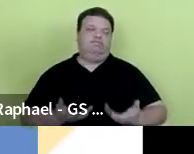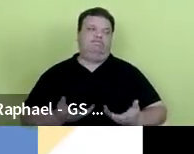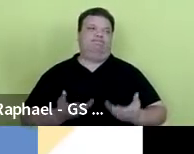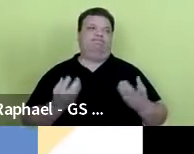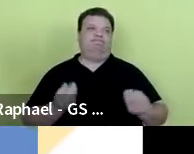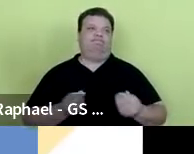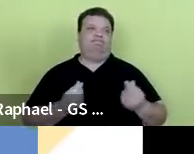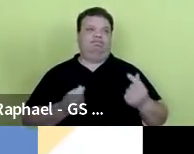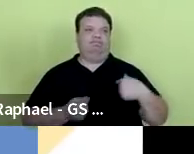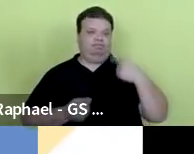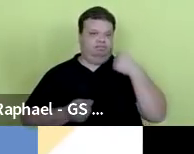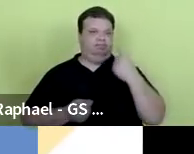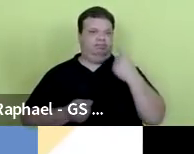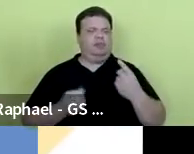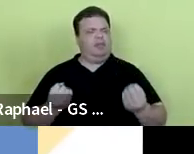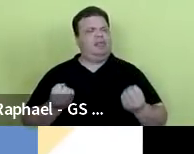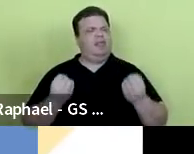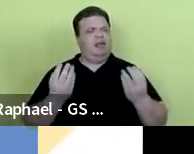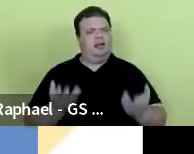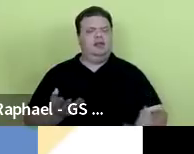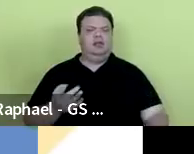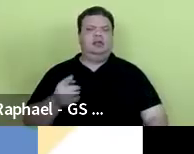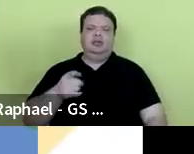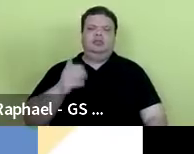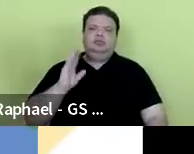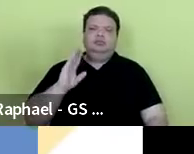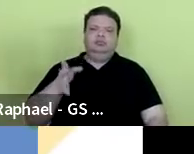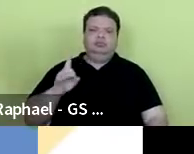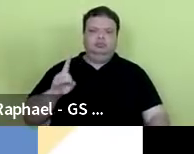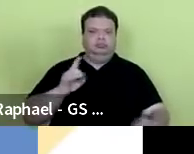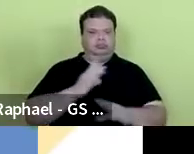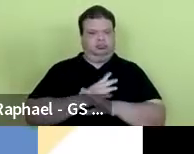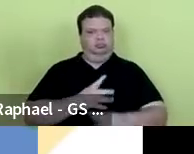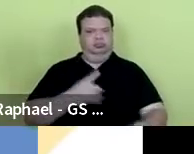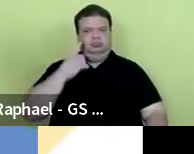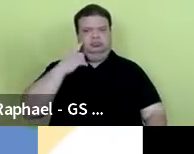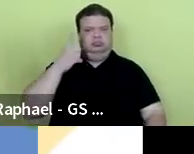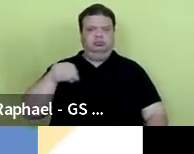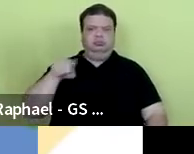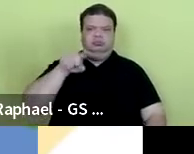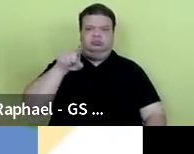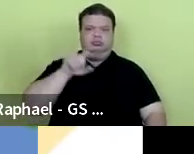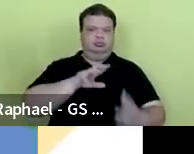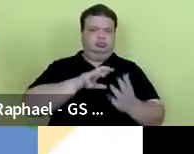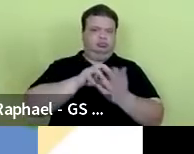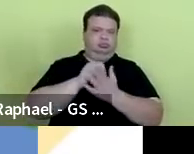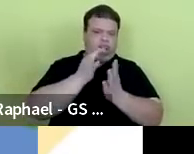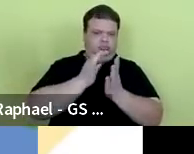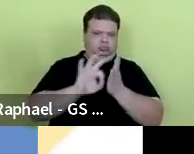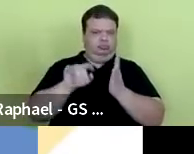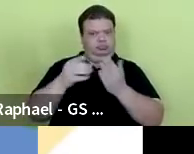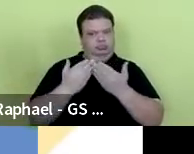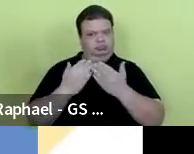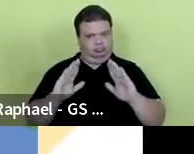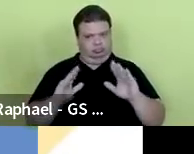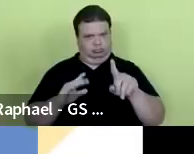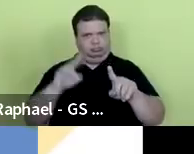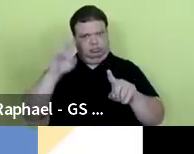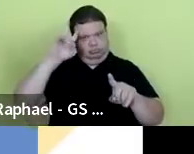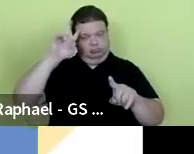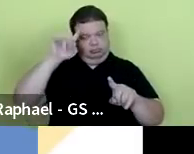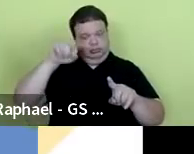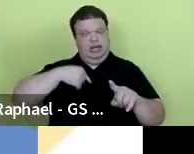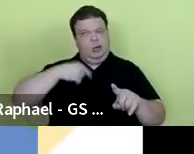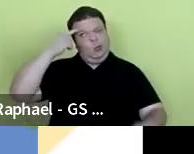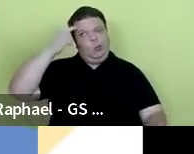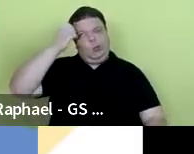ele vai disponibilizar, ele já está, nós vamos fazer a inscrição, as inscrições vão ficar abertas, não lembro aqui de cabeça,